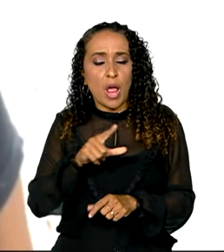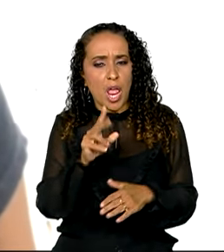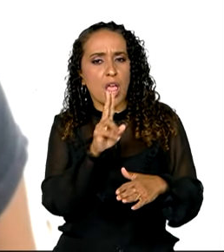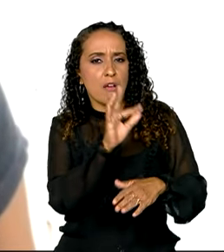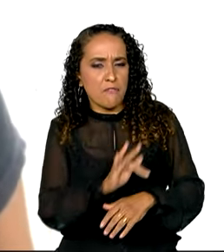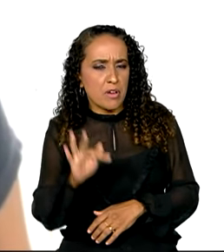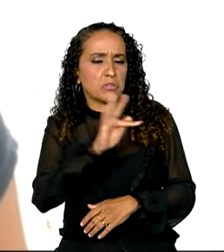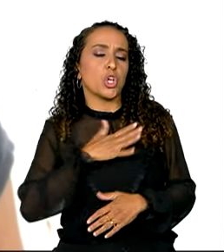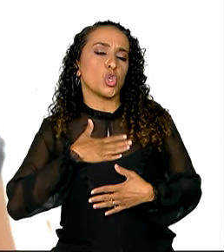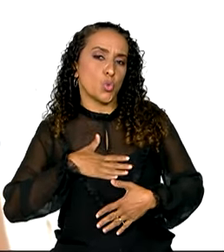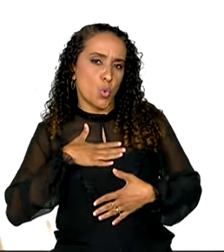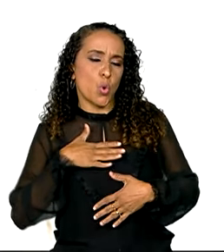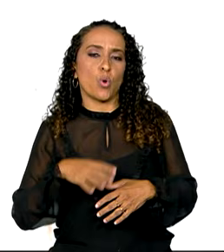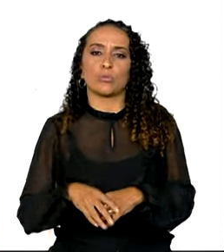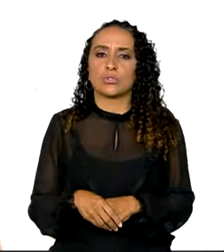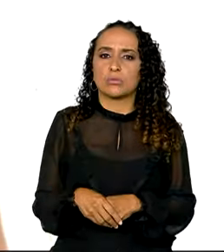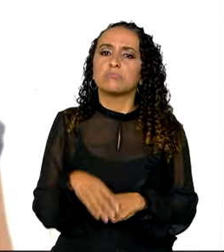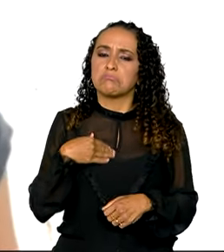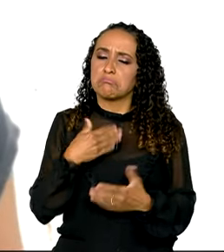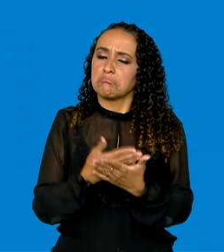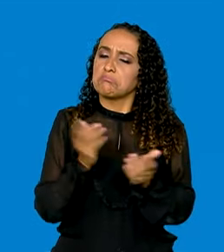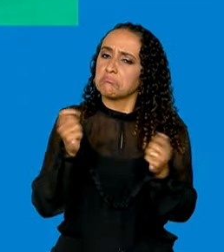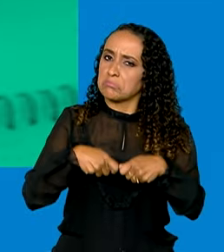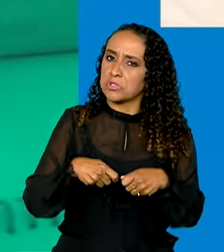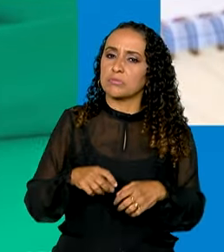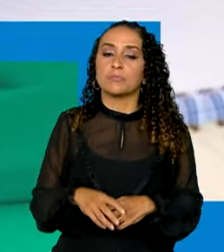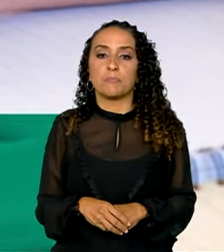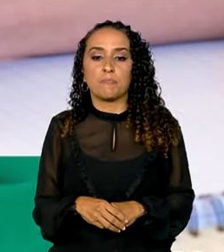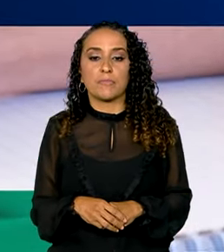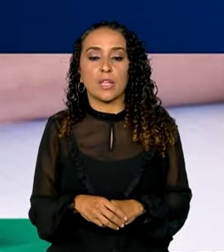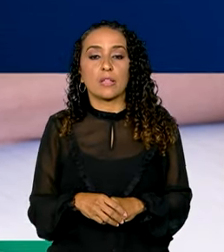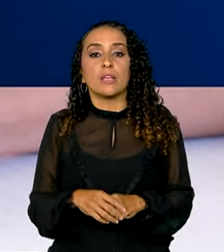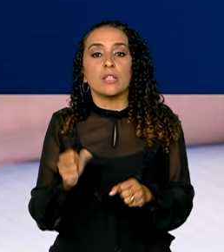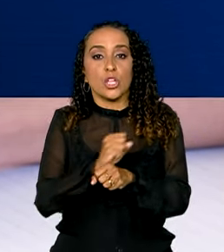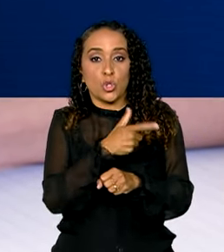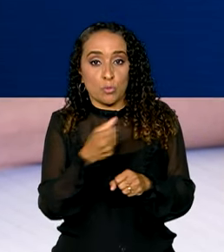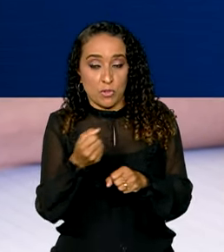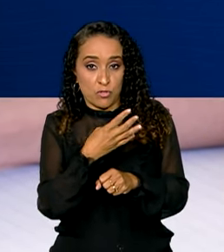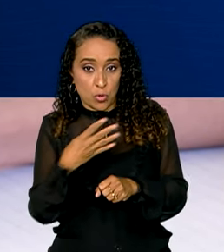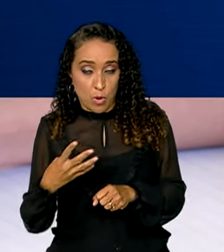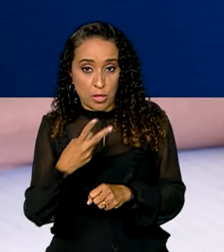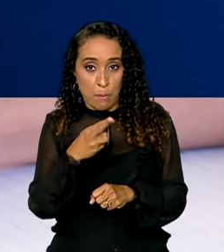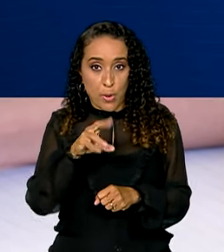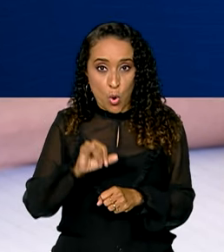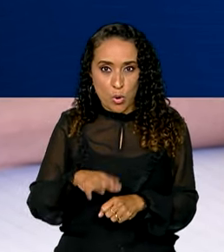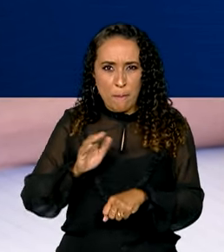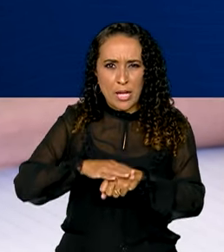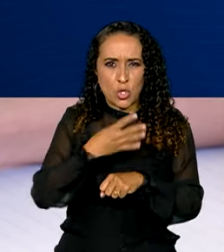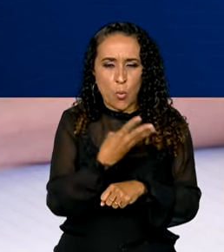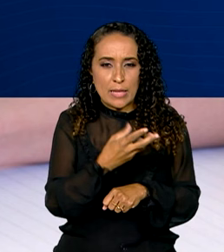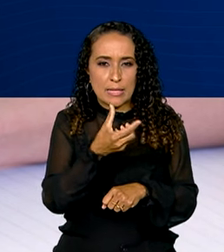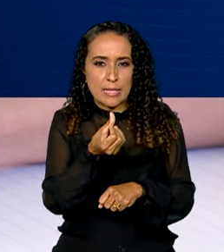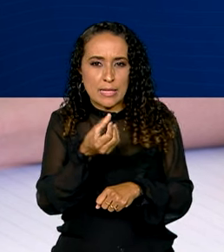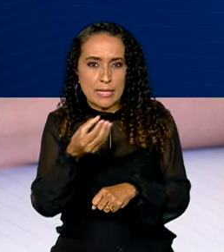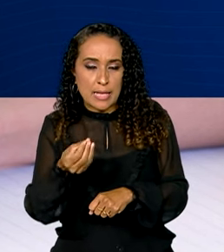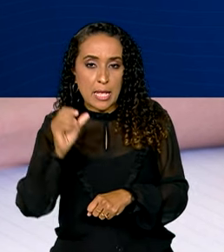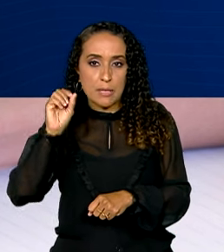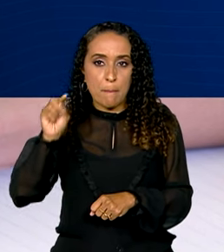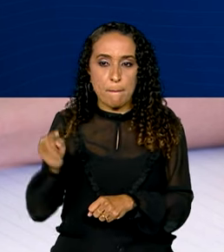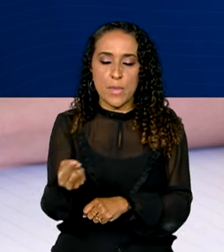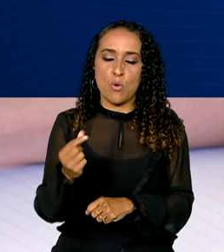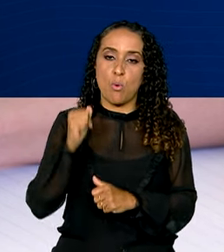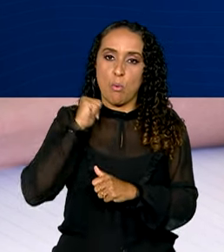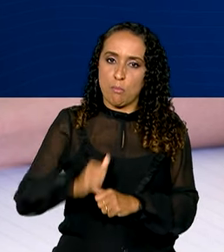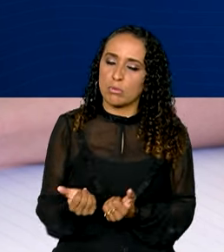que eu acho muito bacana e que eu estudaria se eu passasse. Na edição de 2024 do ProUni, mais de 406 mil bolsas